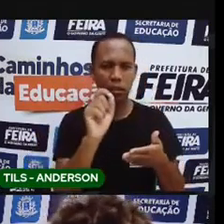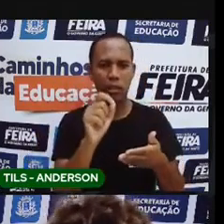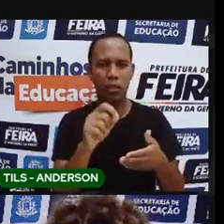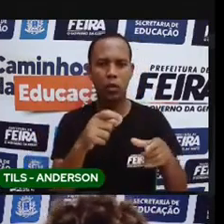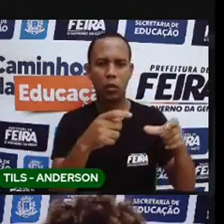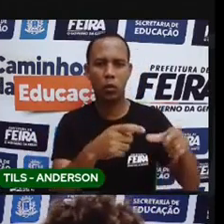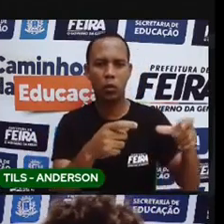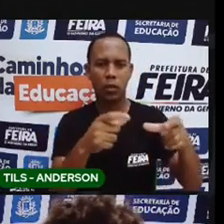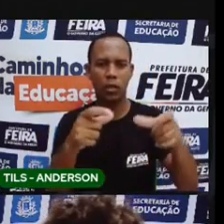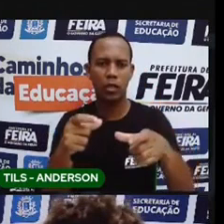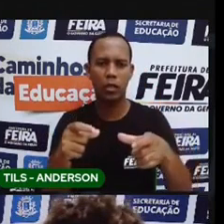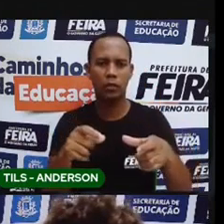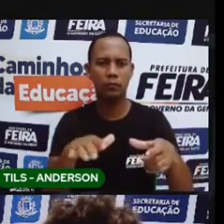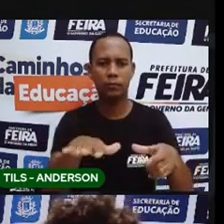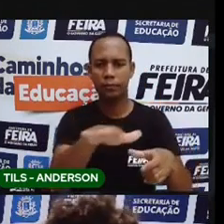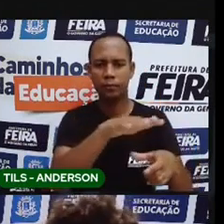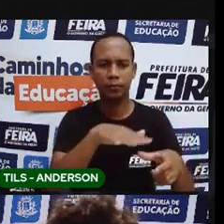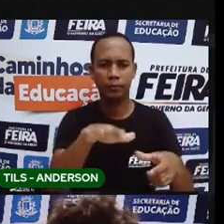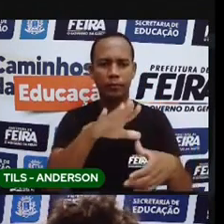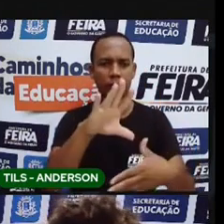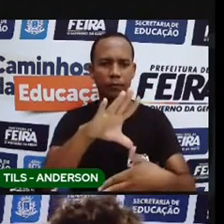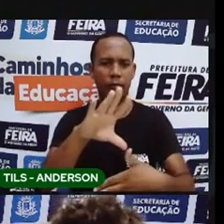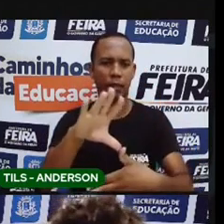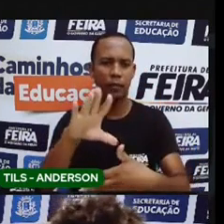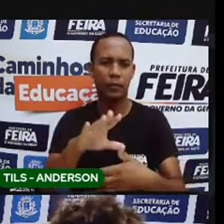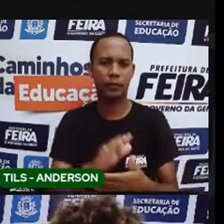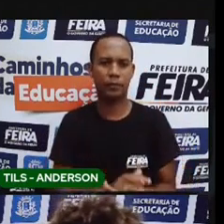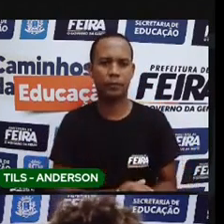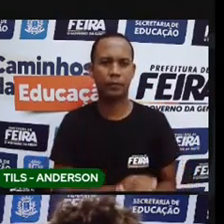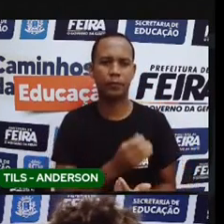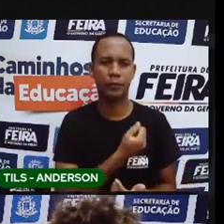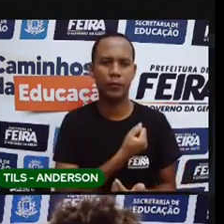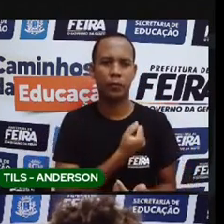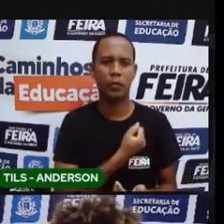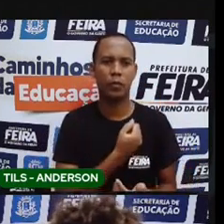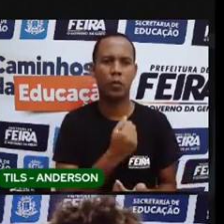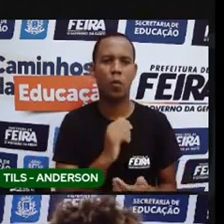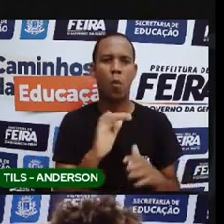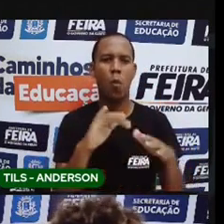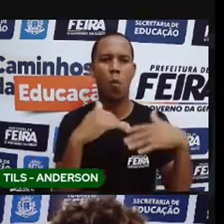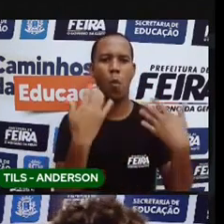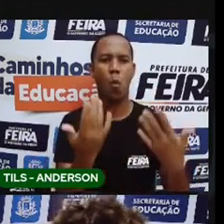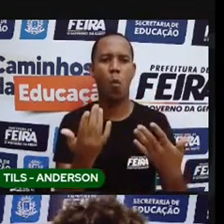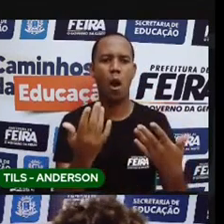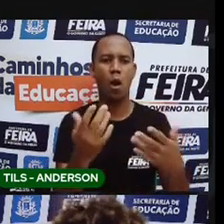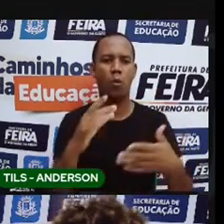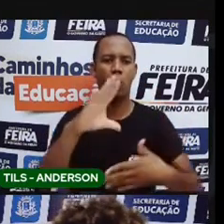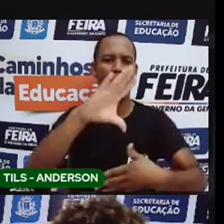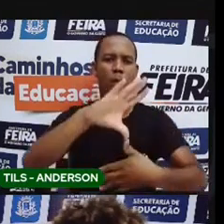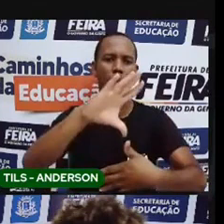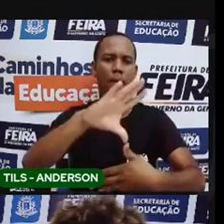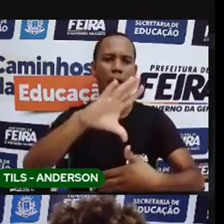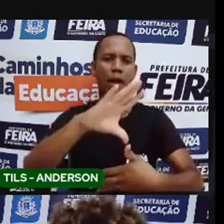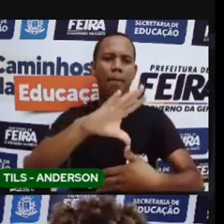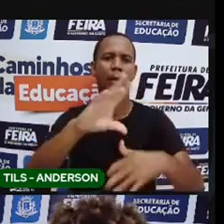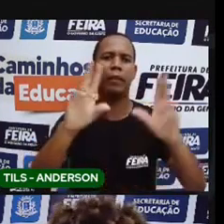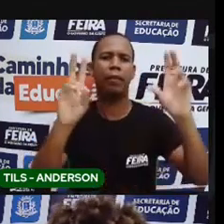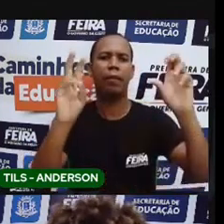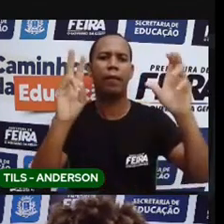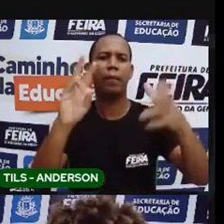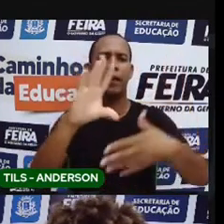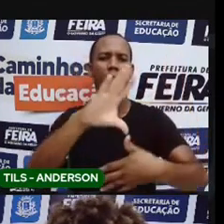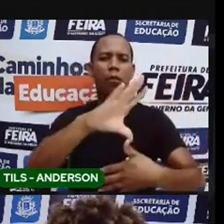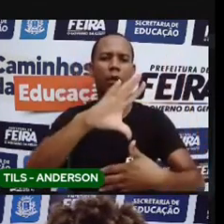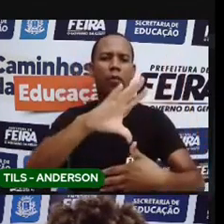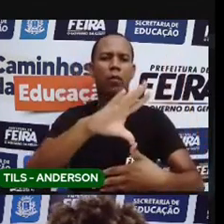regiões né bom questão 1 qual o título do mapa qual o título do